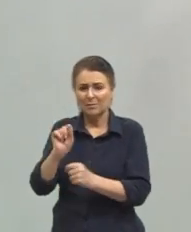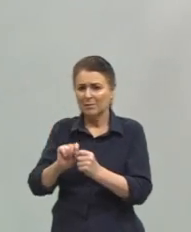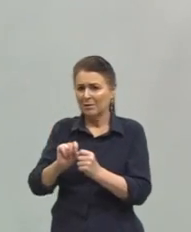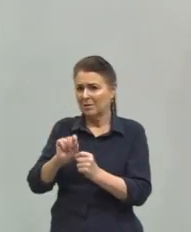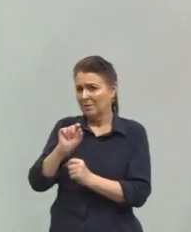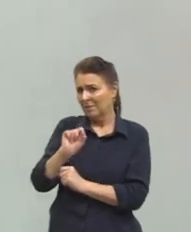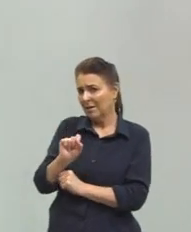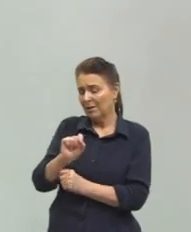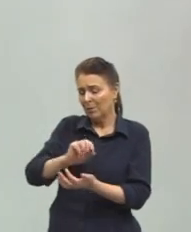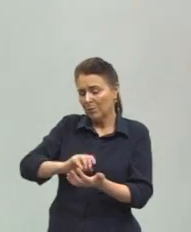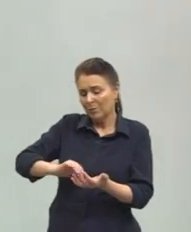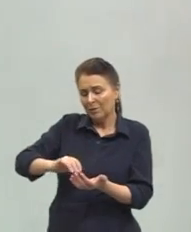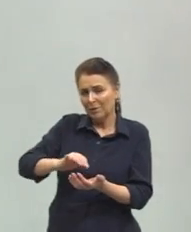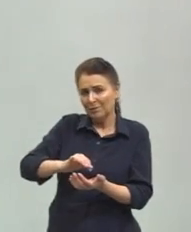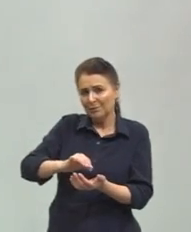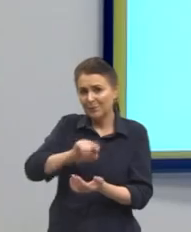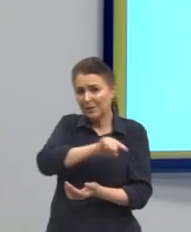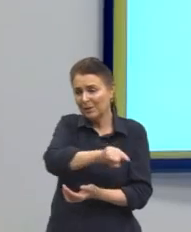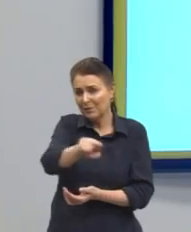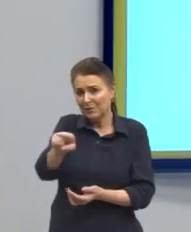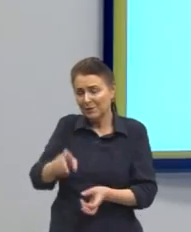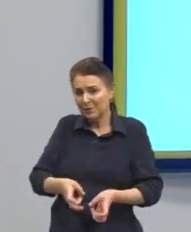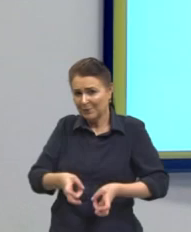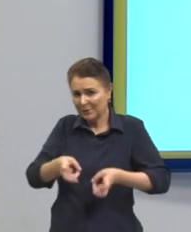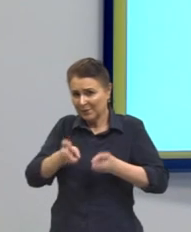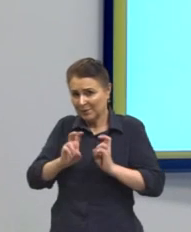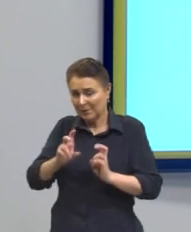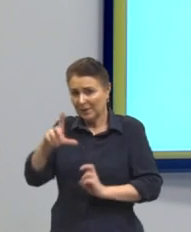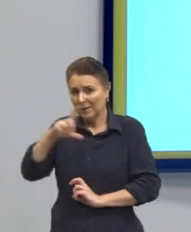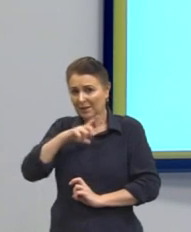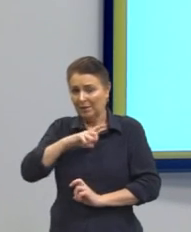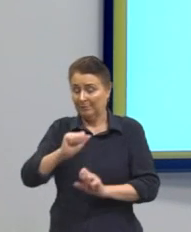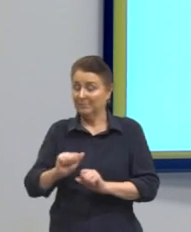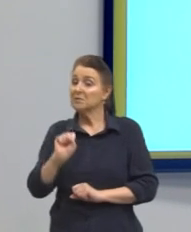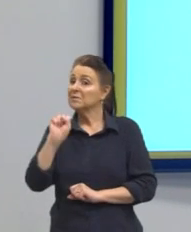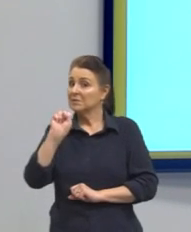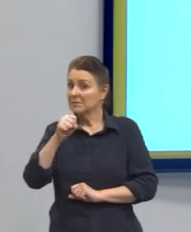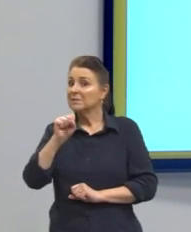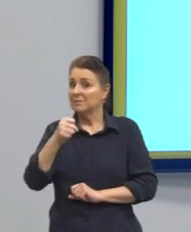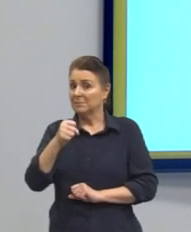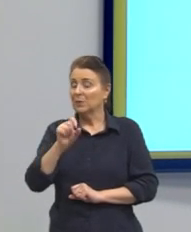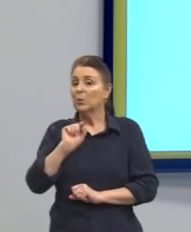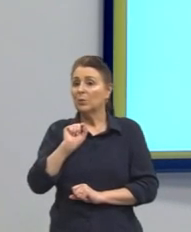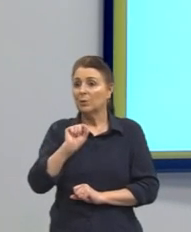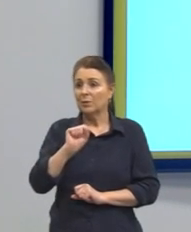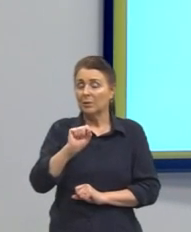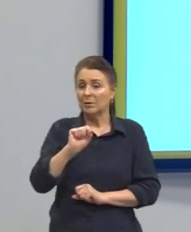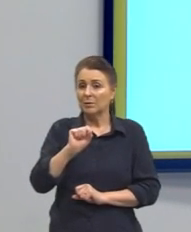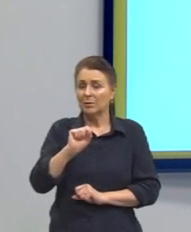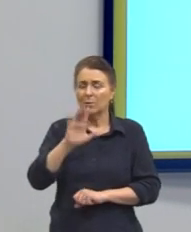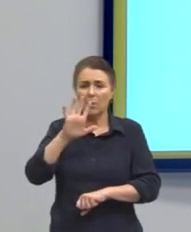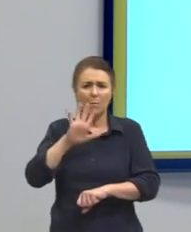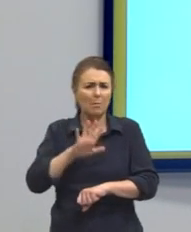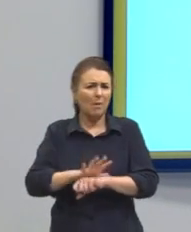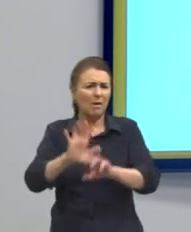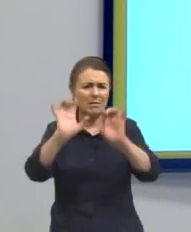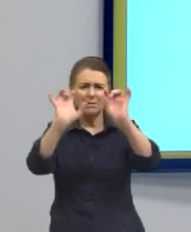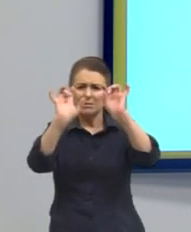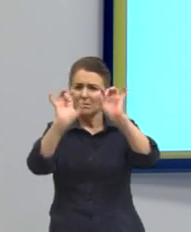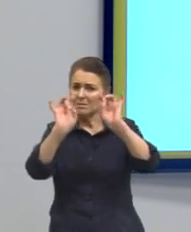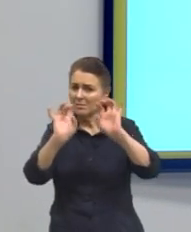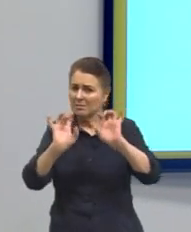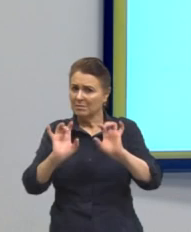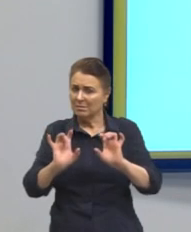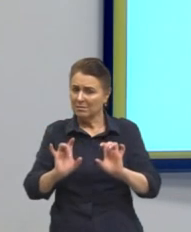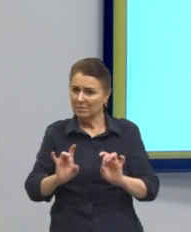Porque vocês já vão ver agora em seguida. E a gente tem, claro, por último, mas o mais especial deles, talvez,